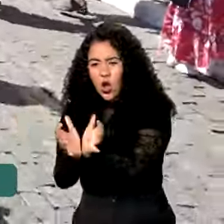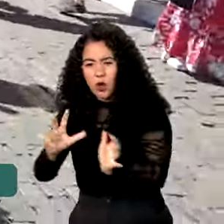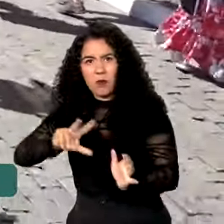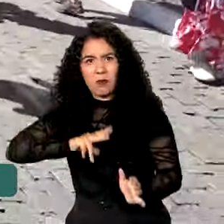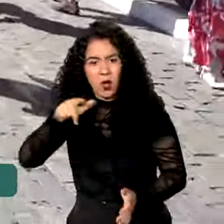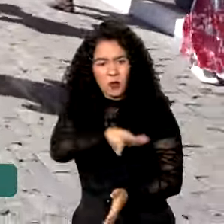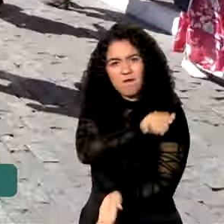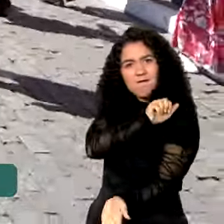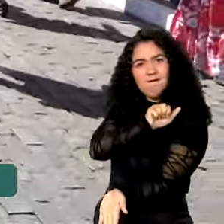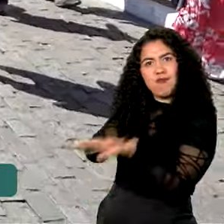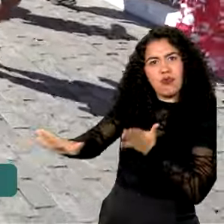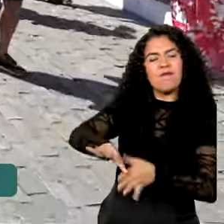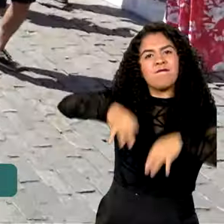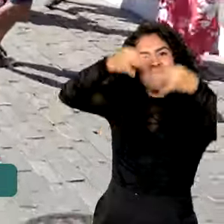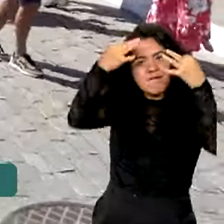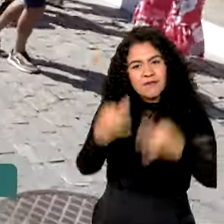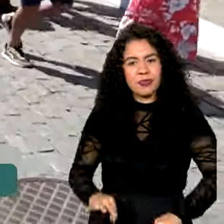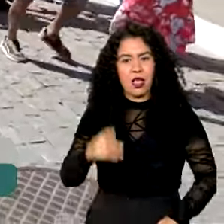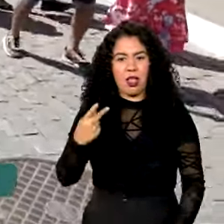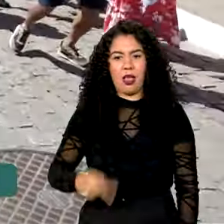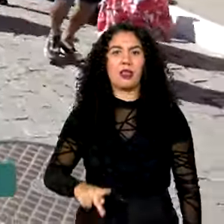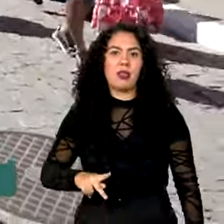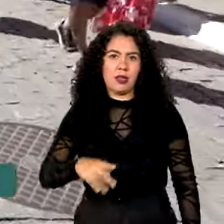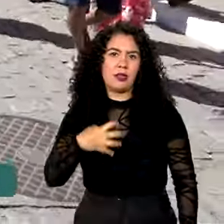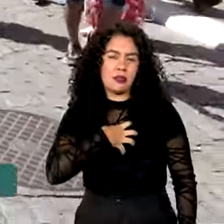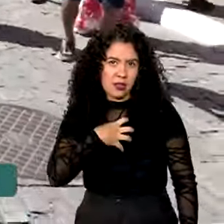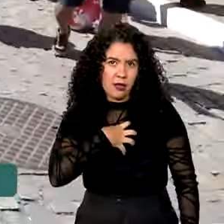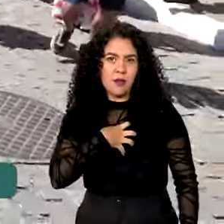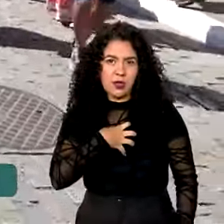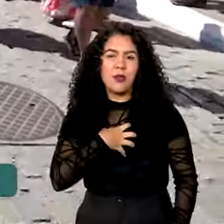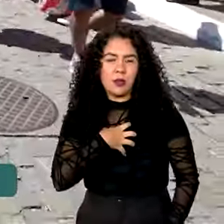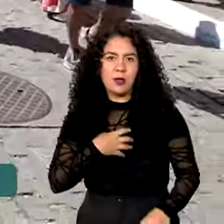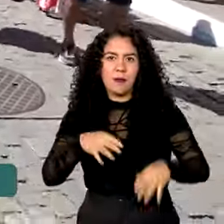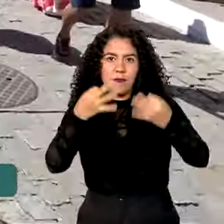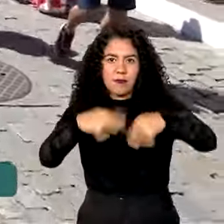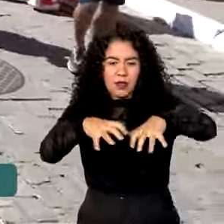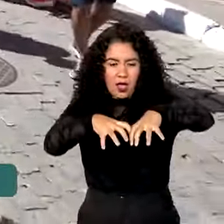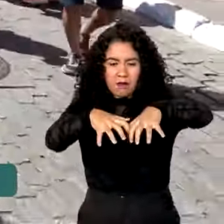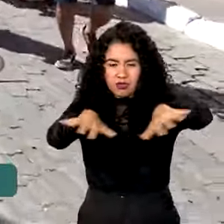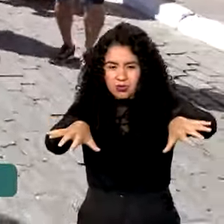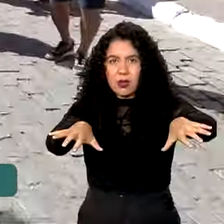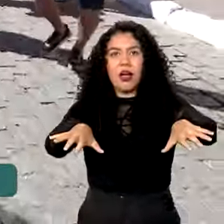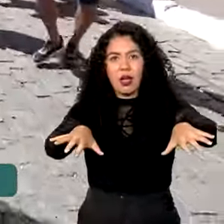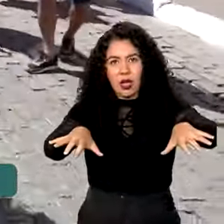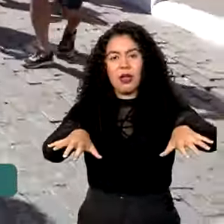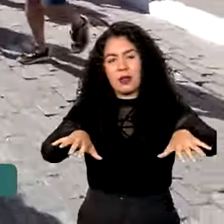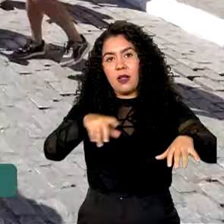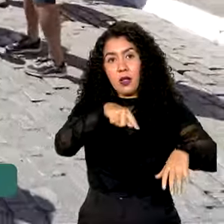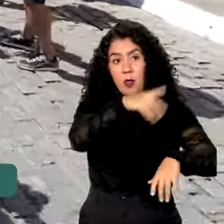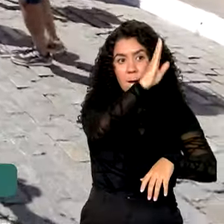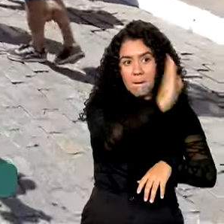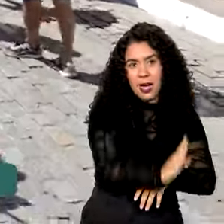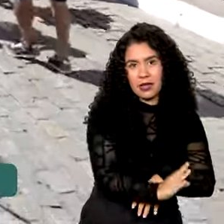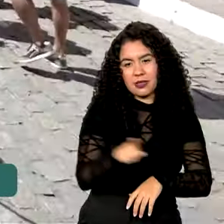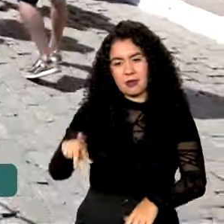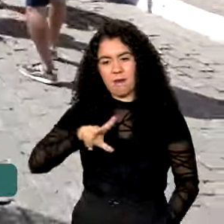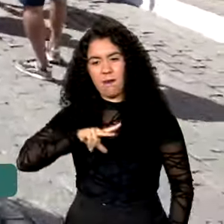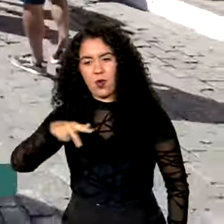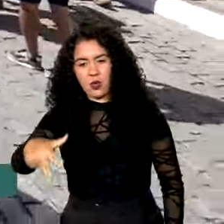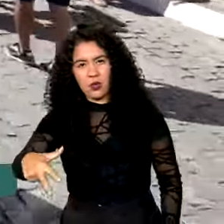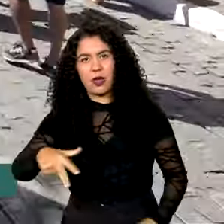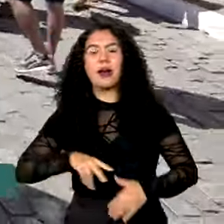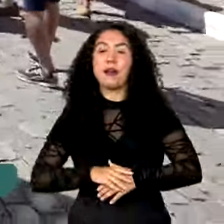definitivamente aqui de Salvador, consolidando a separação política do Brasil e Portugal.